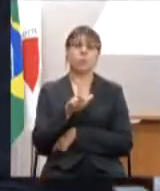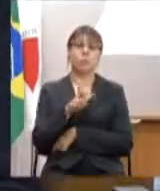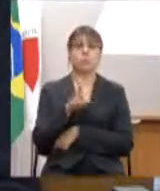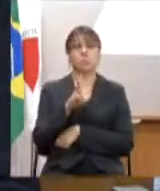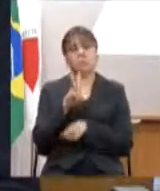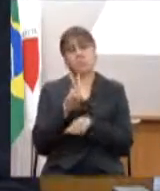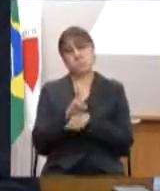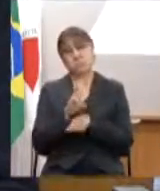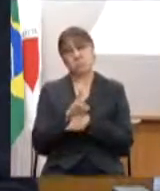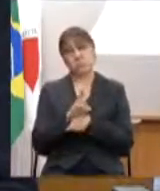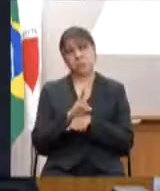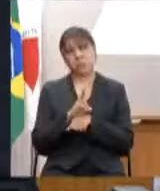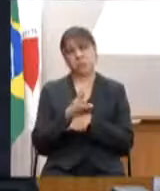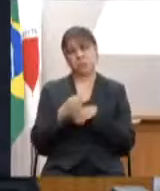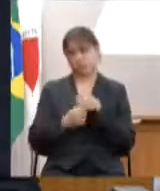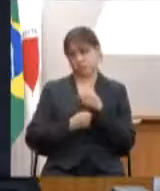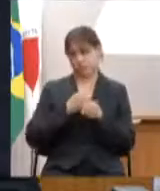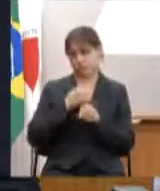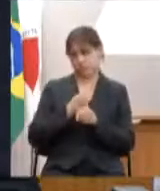para 2020,